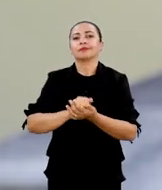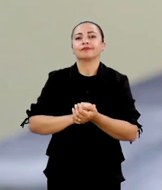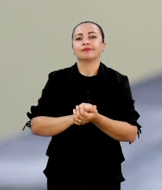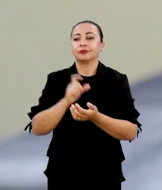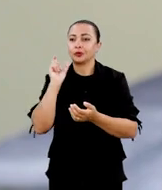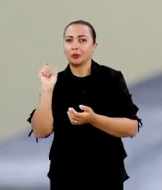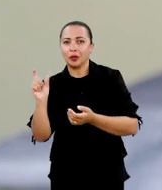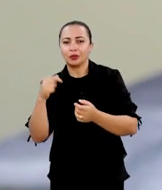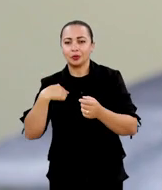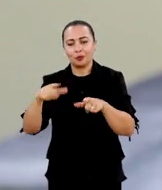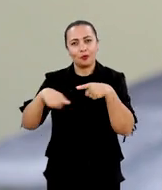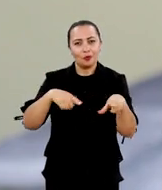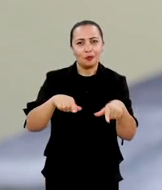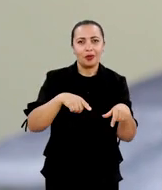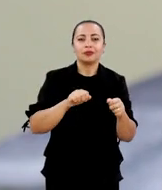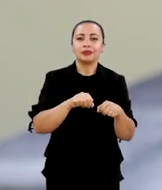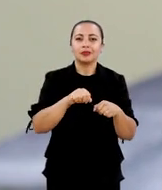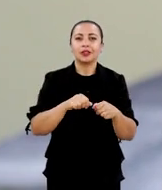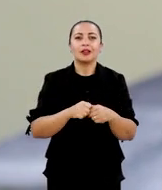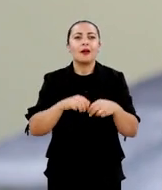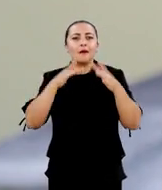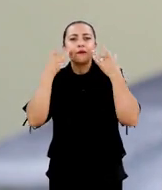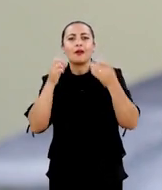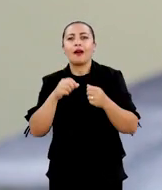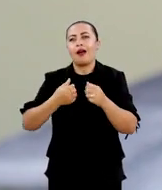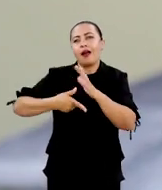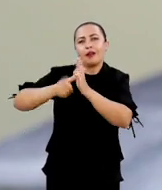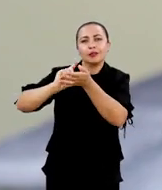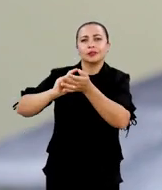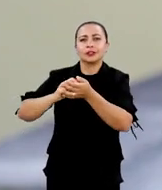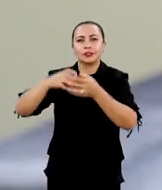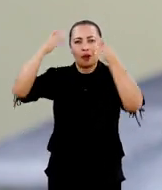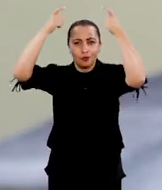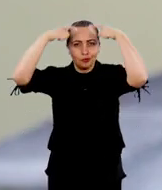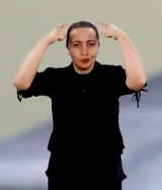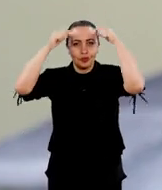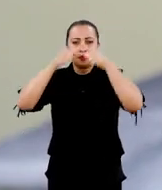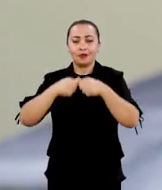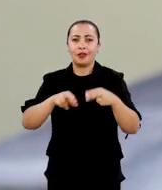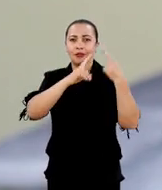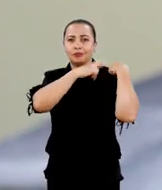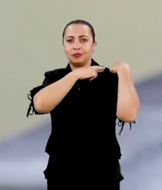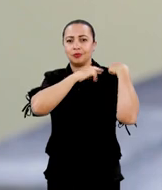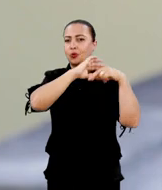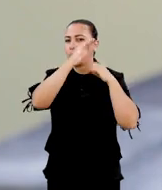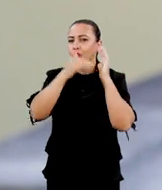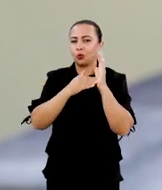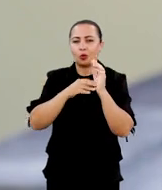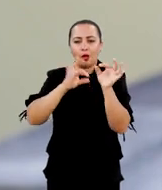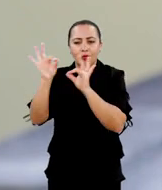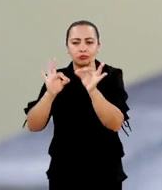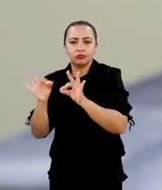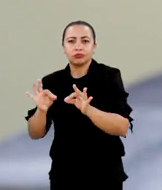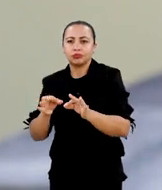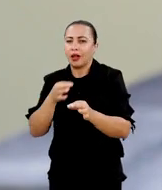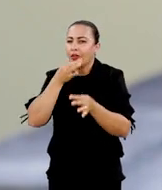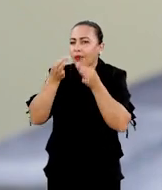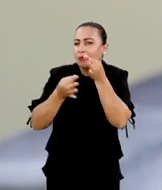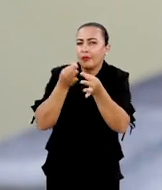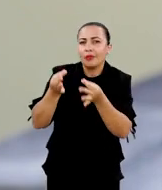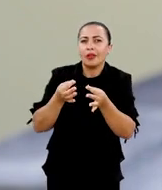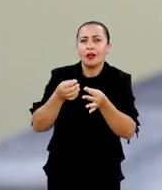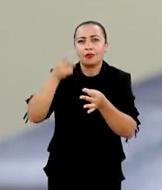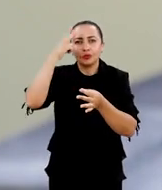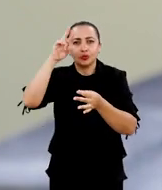toca no trabalho diz respeito à comédia musical Uma Véspera de Reis. Eu fico responsável por toda a parte da edição crítica